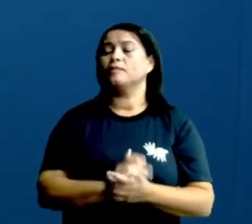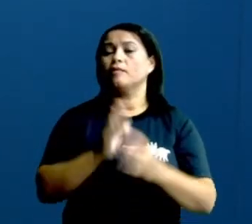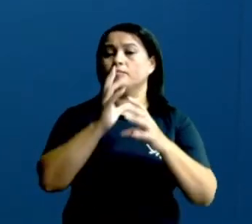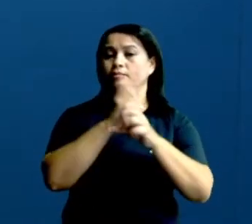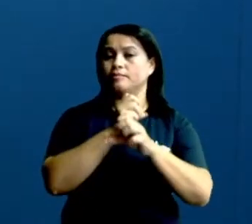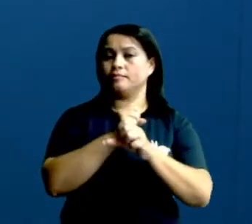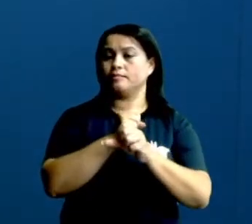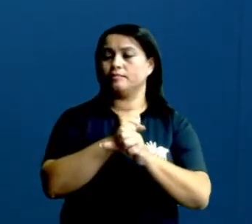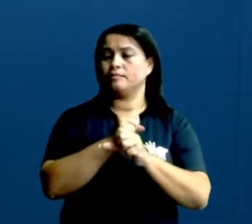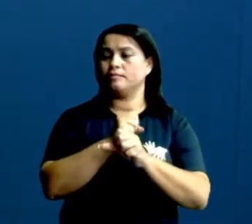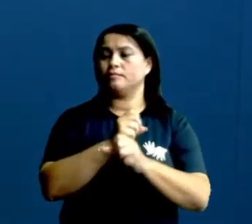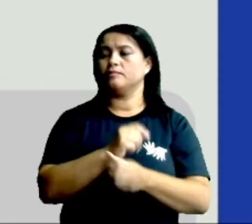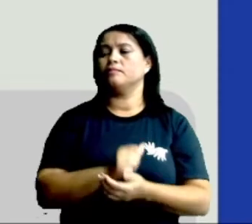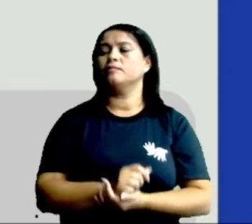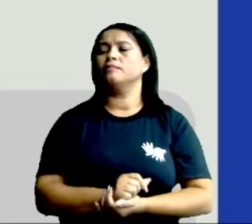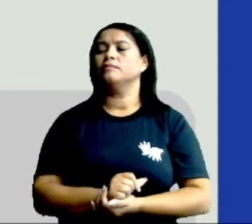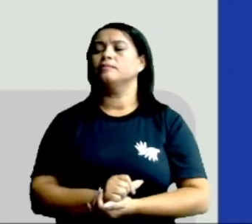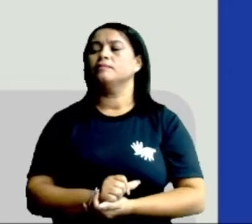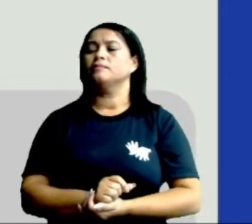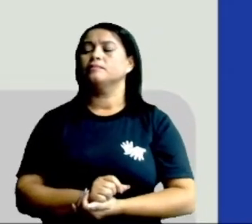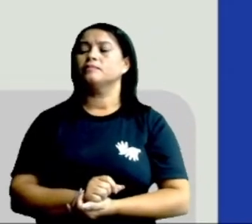Vamos calcular? Calcular junto com vocês.